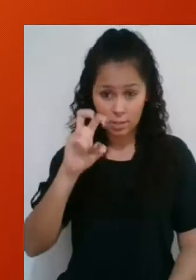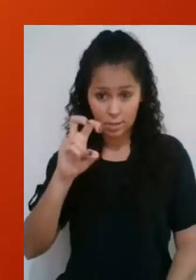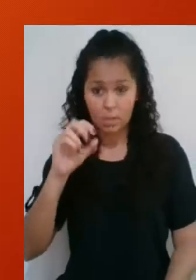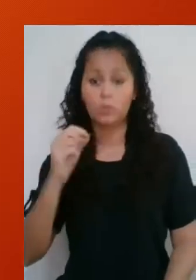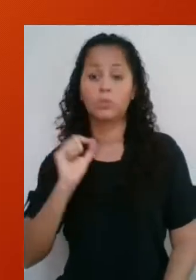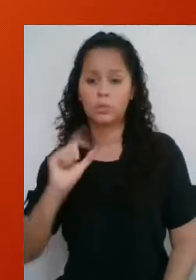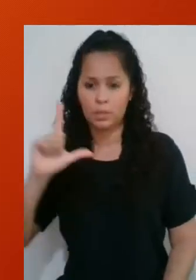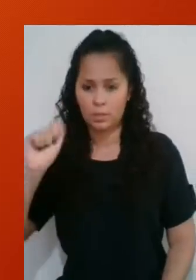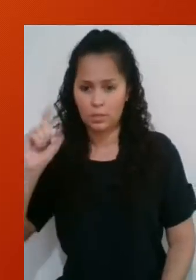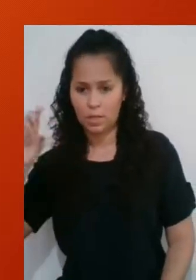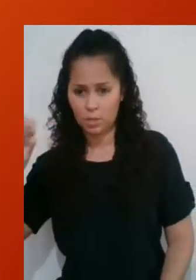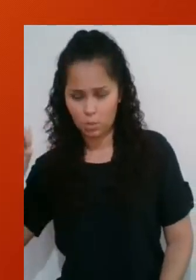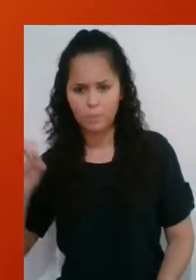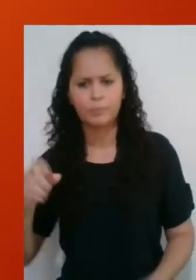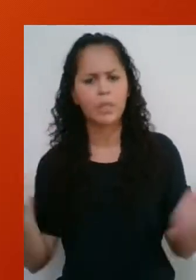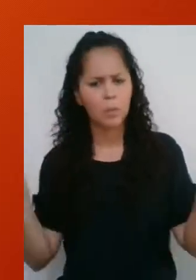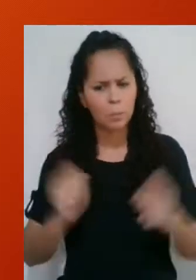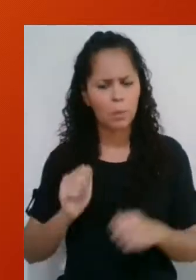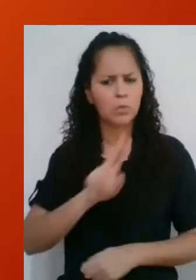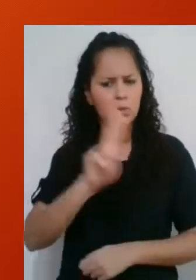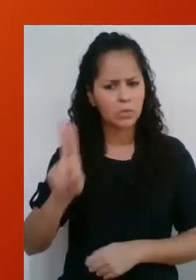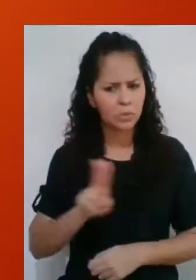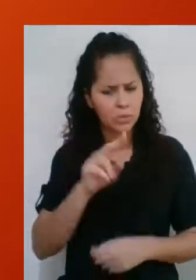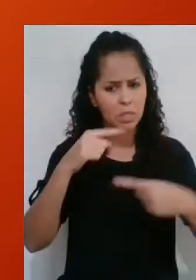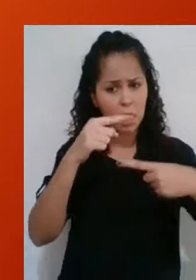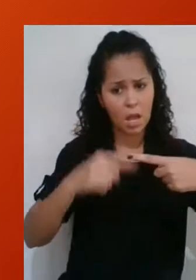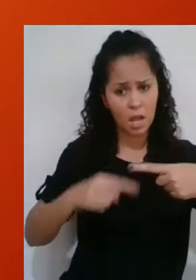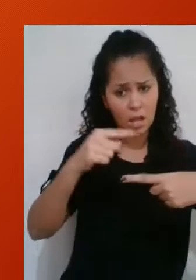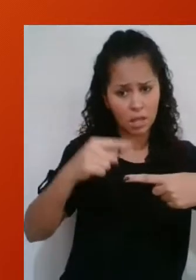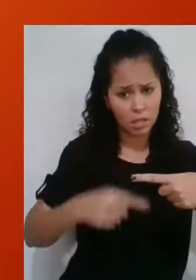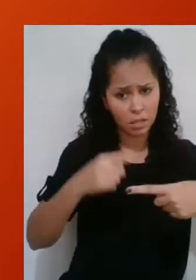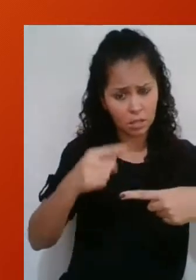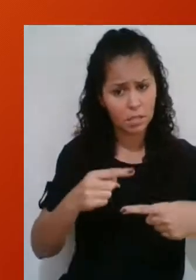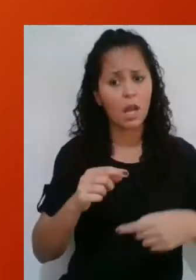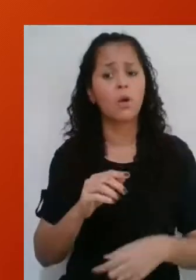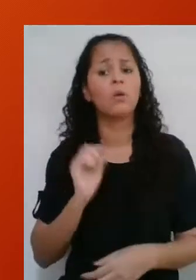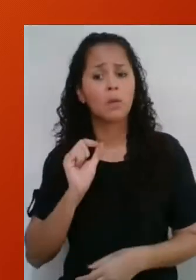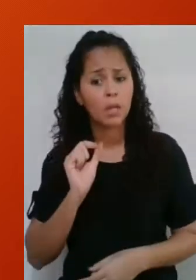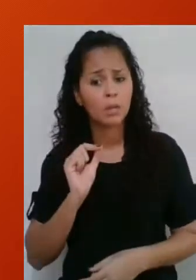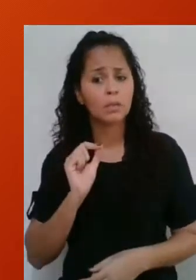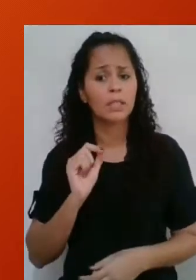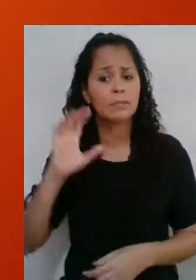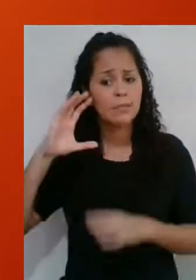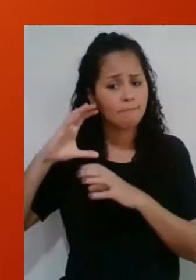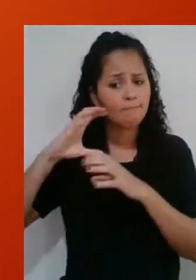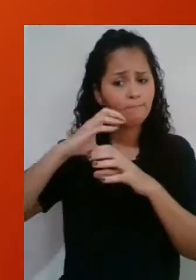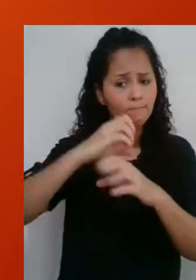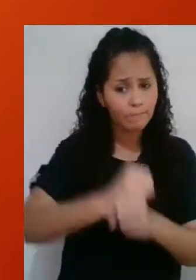45 graus com os seus lados. Portanto, nós podemos usar alguma razão trigonométrica para